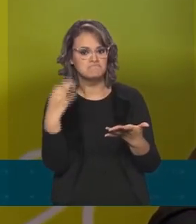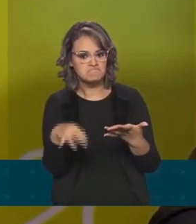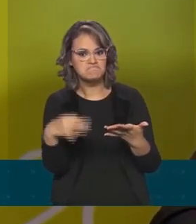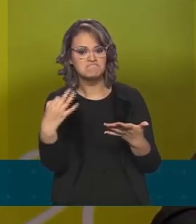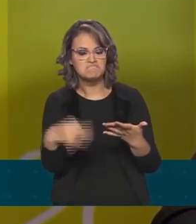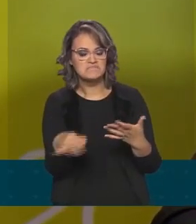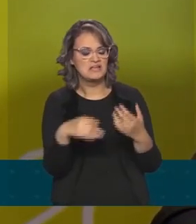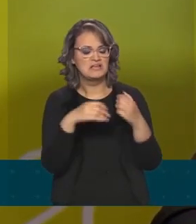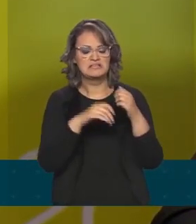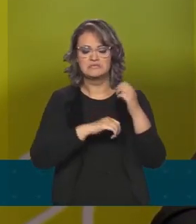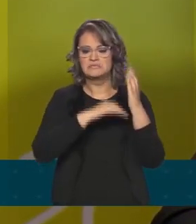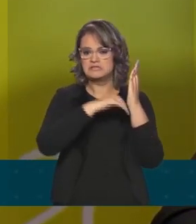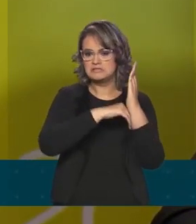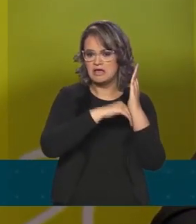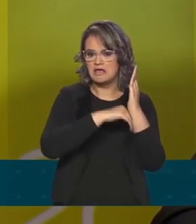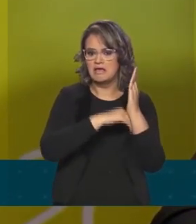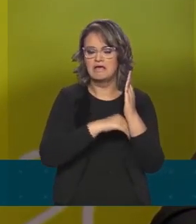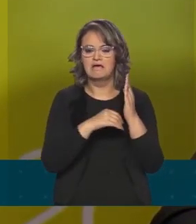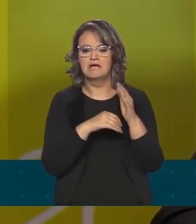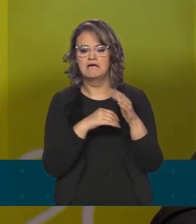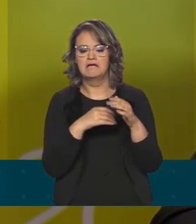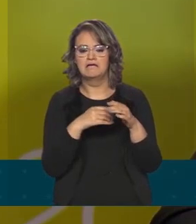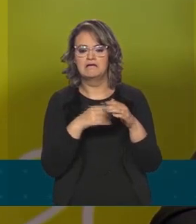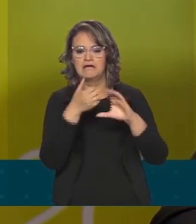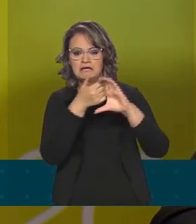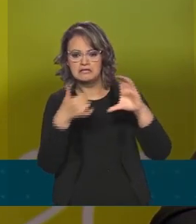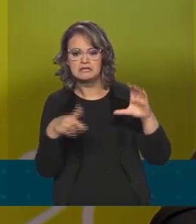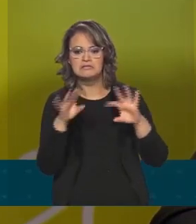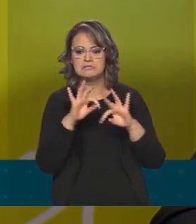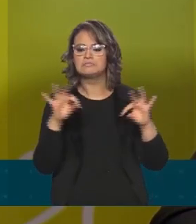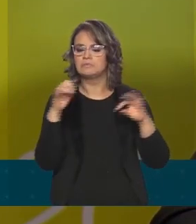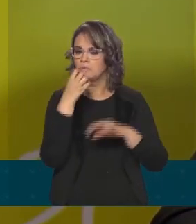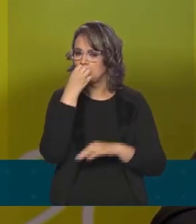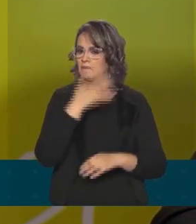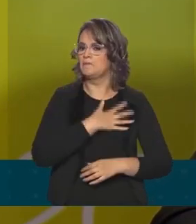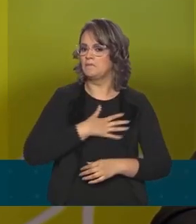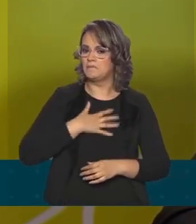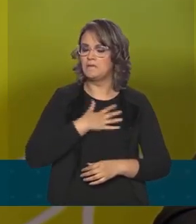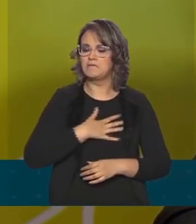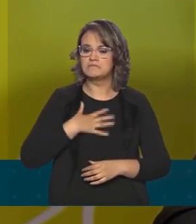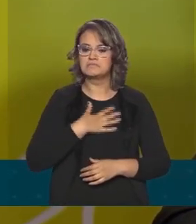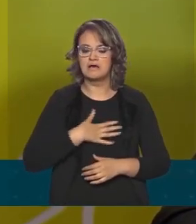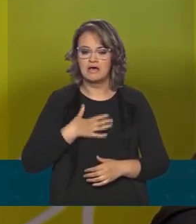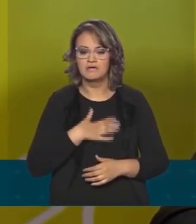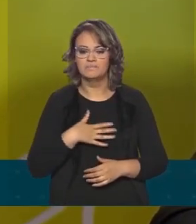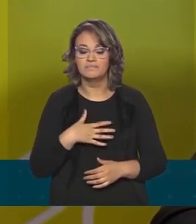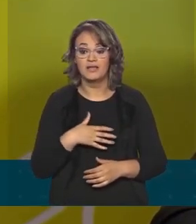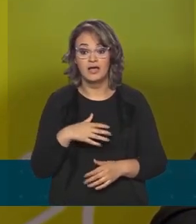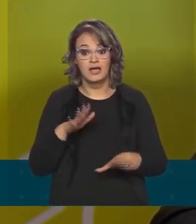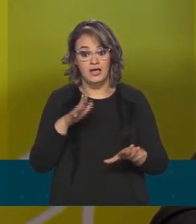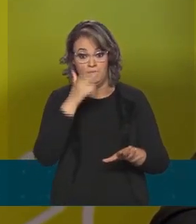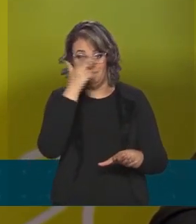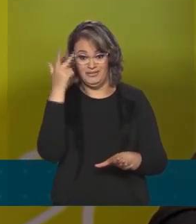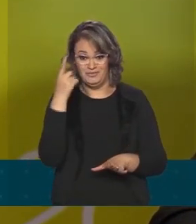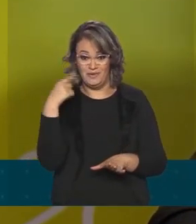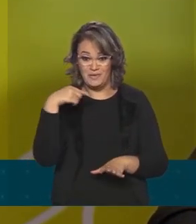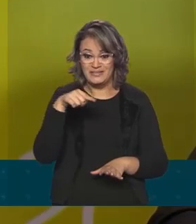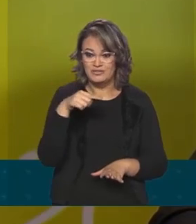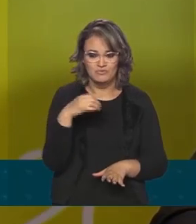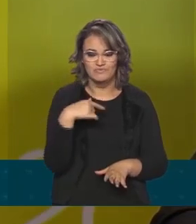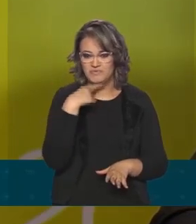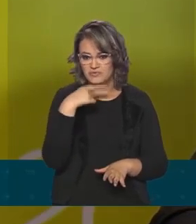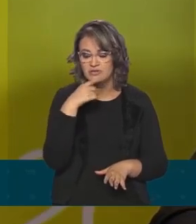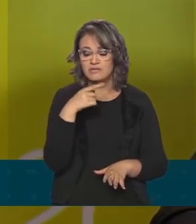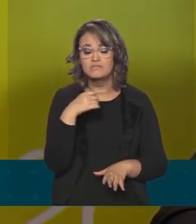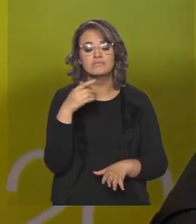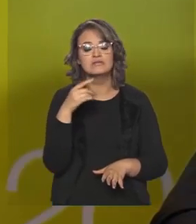senhas, a configuração e tudo o que houve. Pedimos que todos os que não puderam ir hoje, compareçam semana